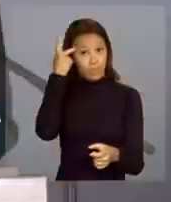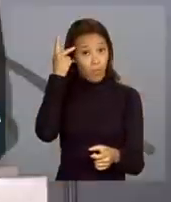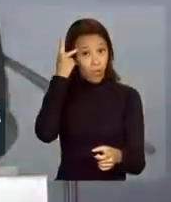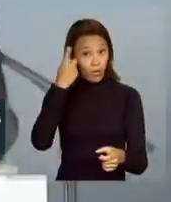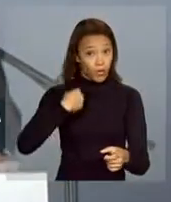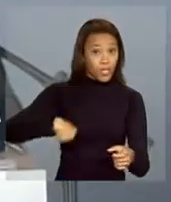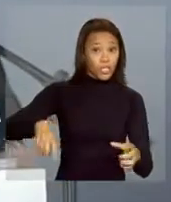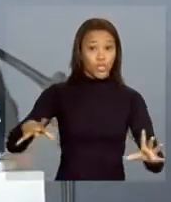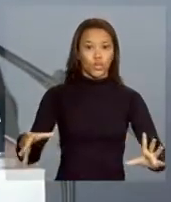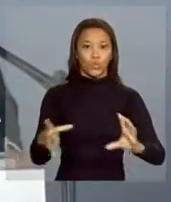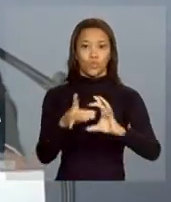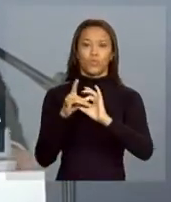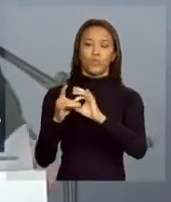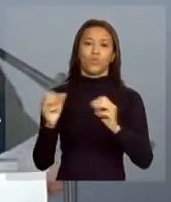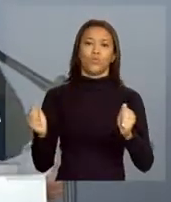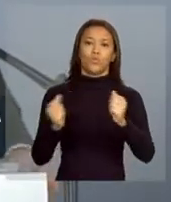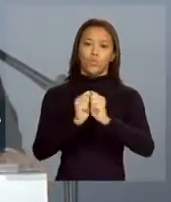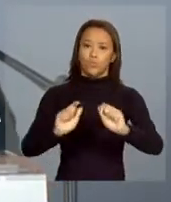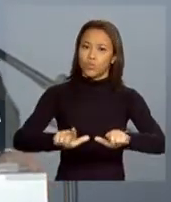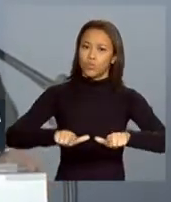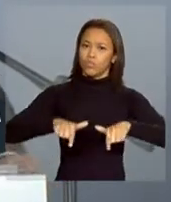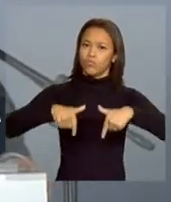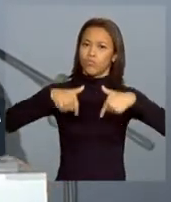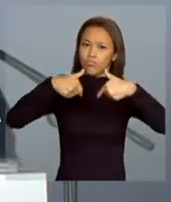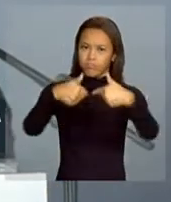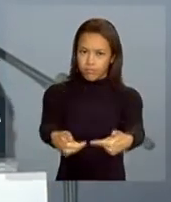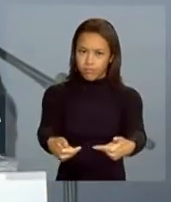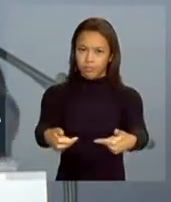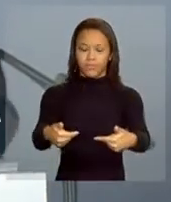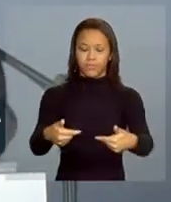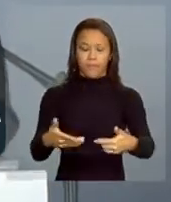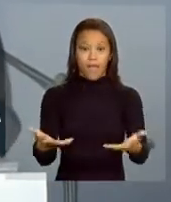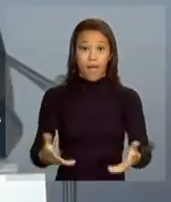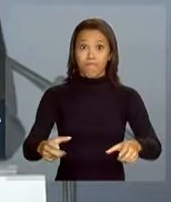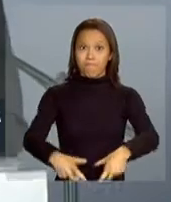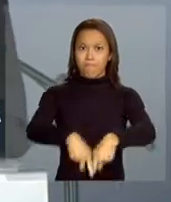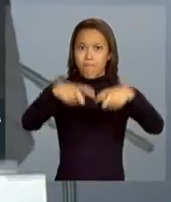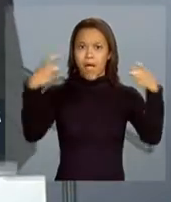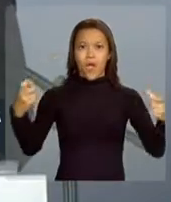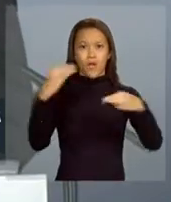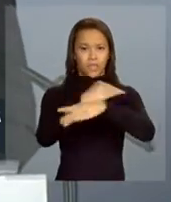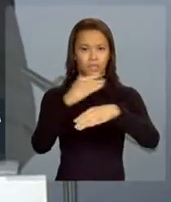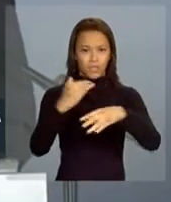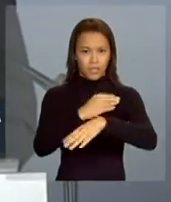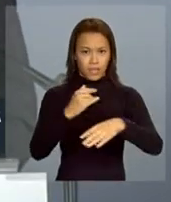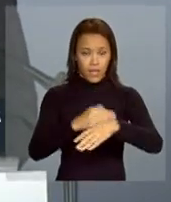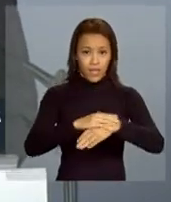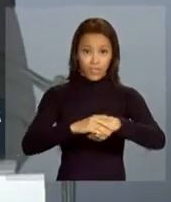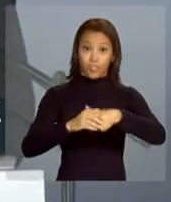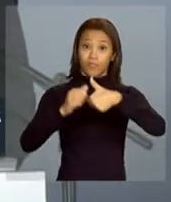fizeram dessa cidade a maior cidade das Américas.